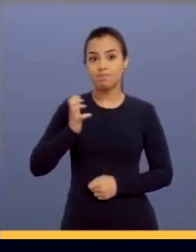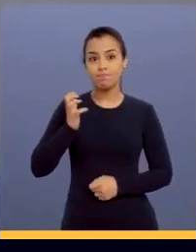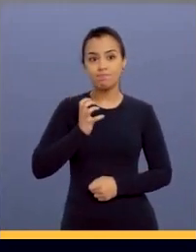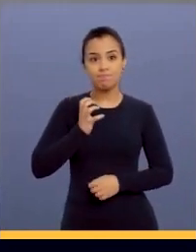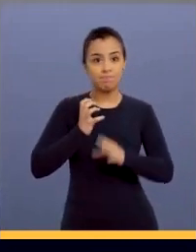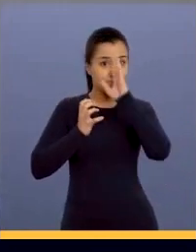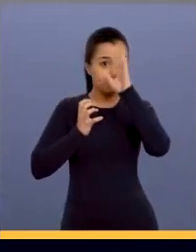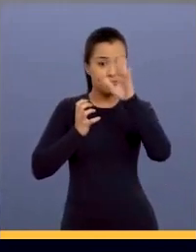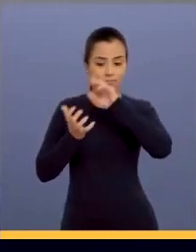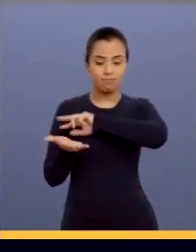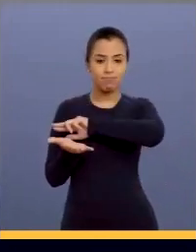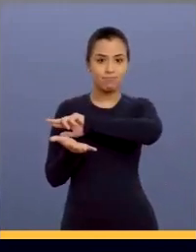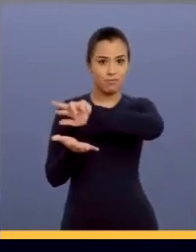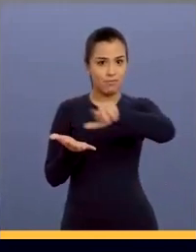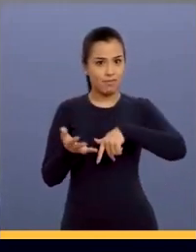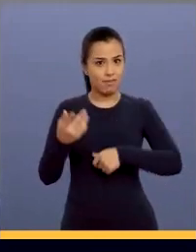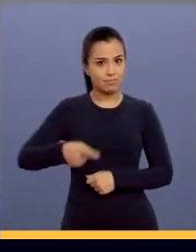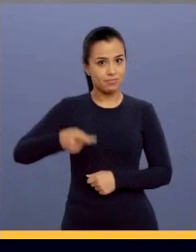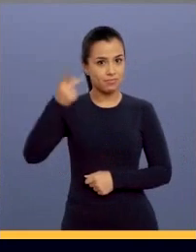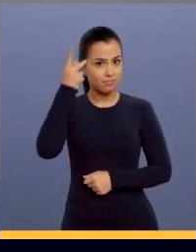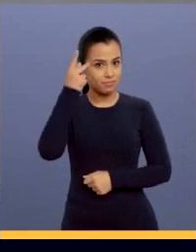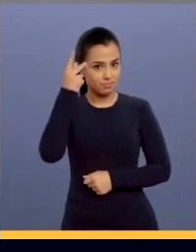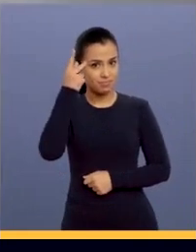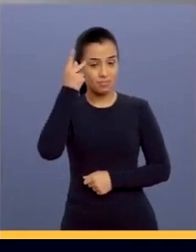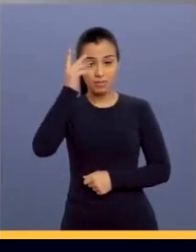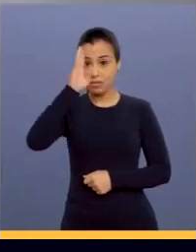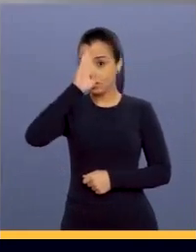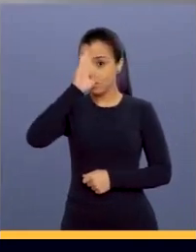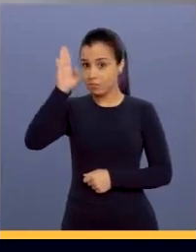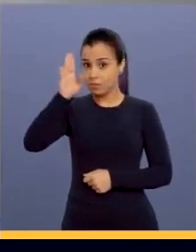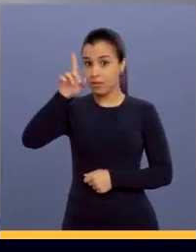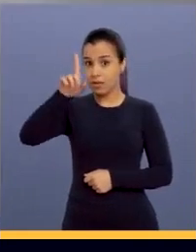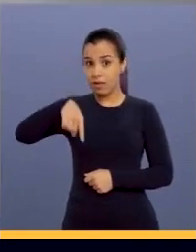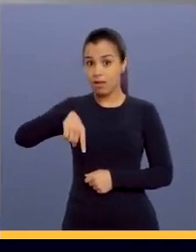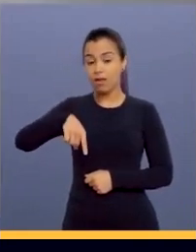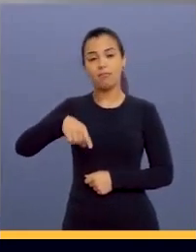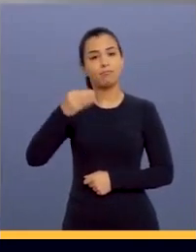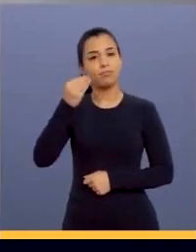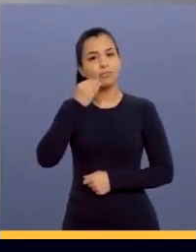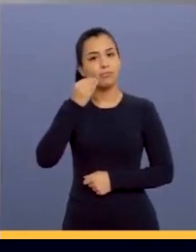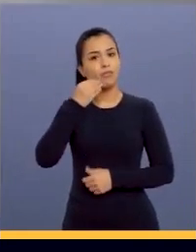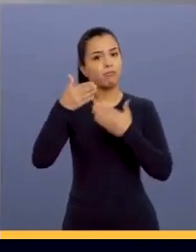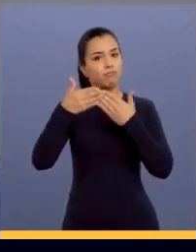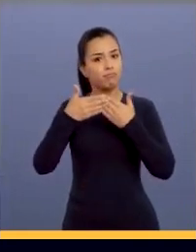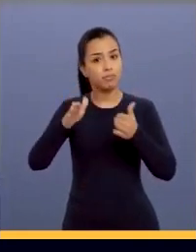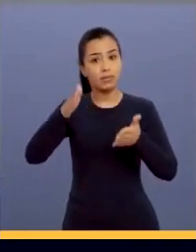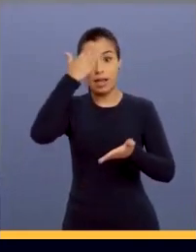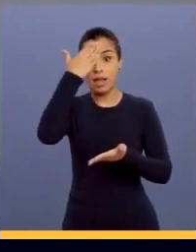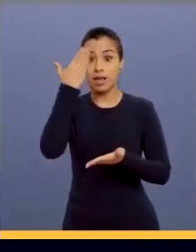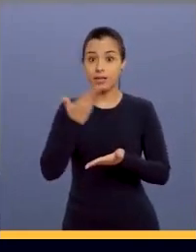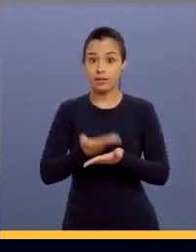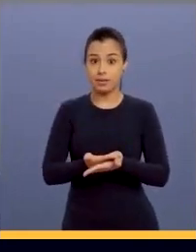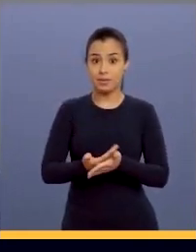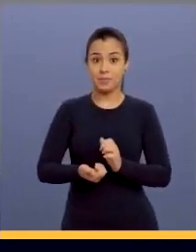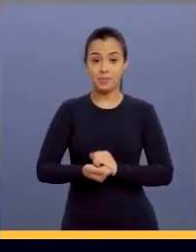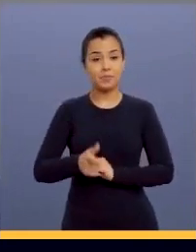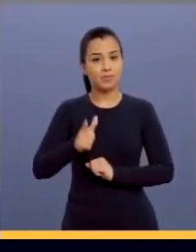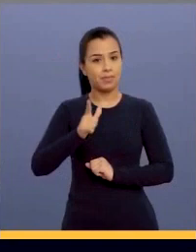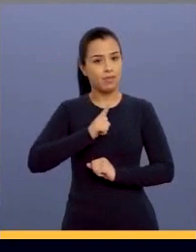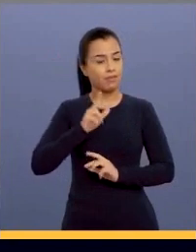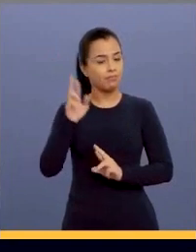A riqueza de São Paulo é a nossa diversidade. A prioridade é gerar oportunidades, acreditar,